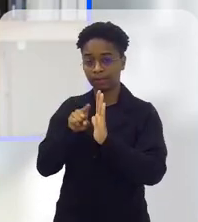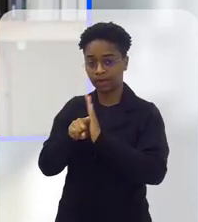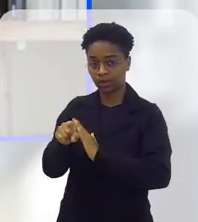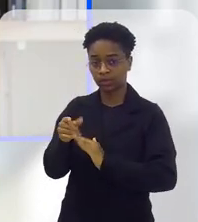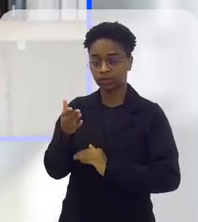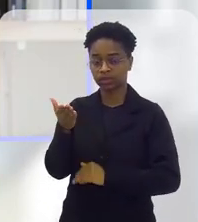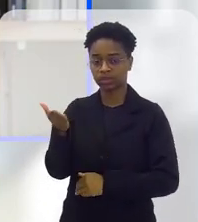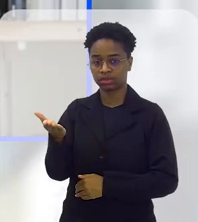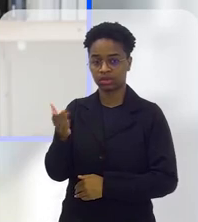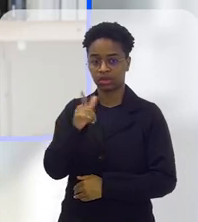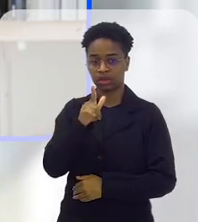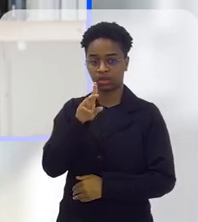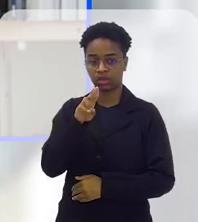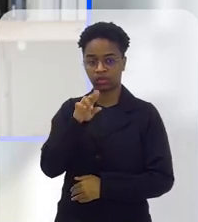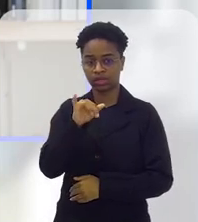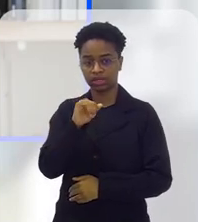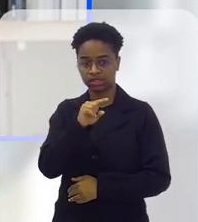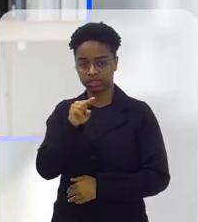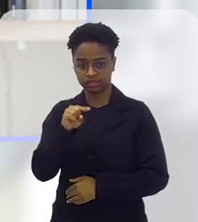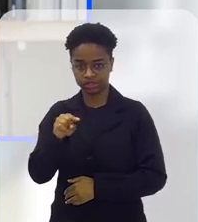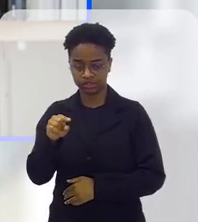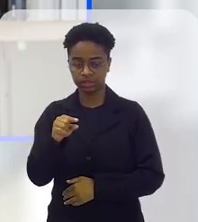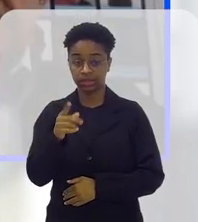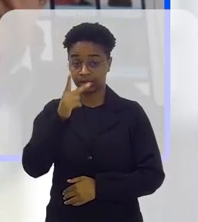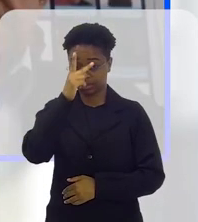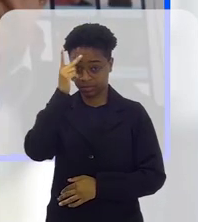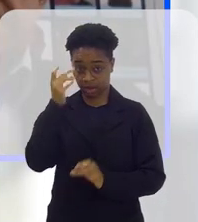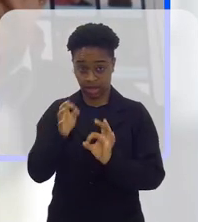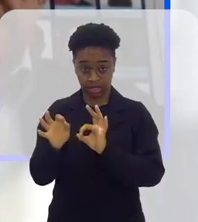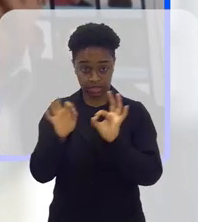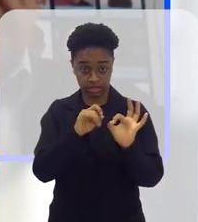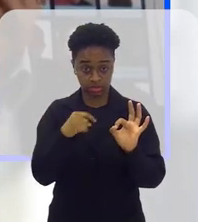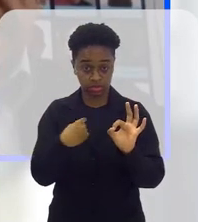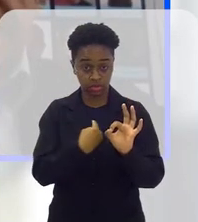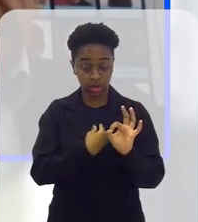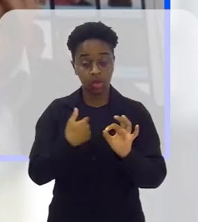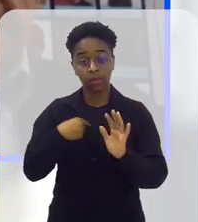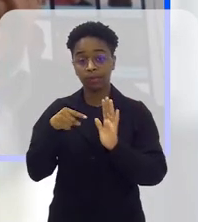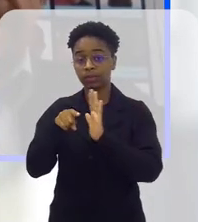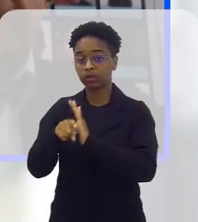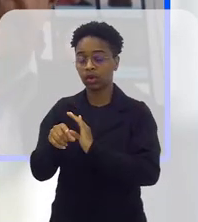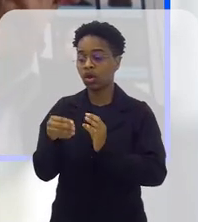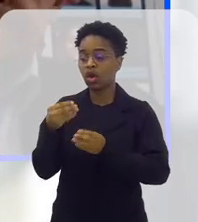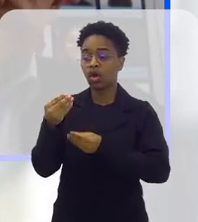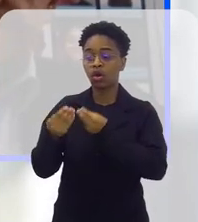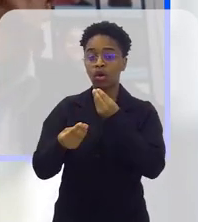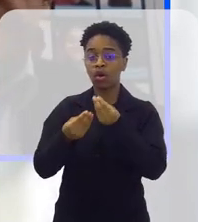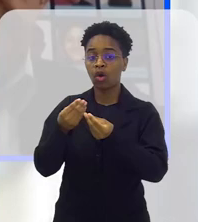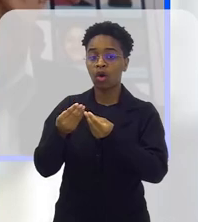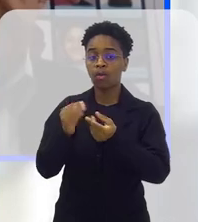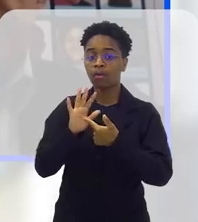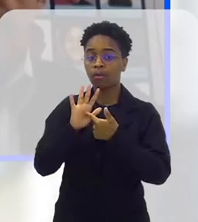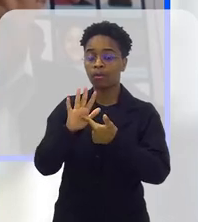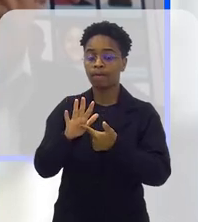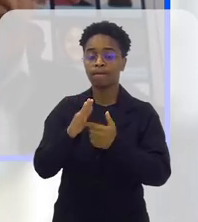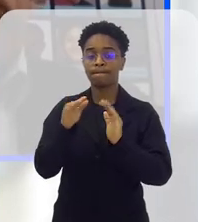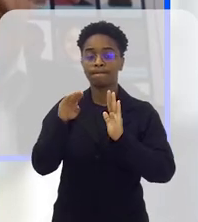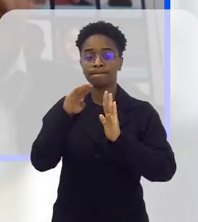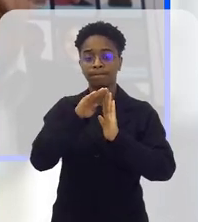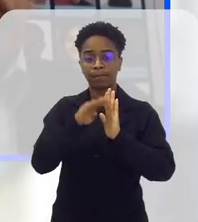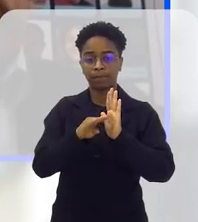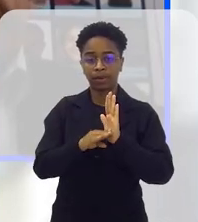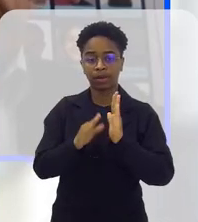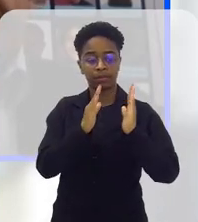gostaria de perguntar para o senhor, Luizinho, para quem está nos assistindo, como que é o procedimento de